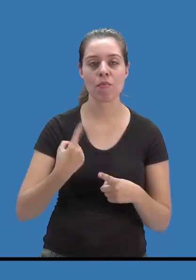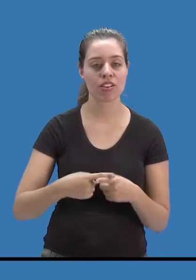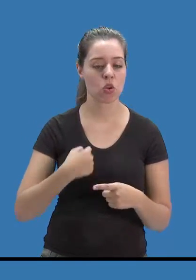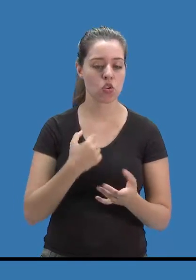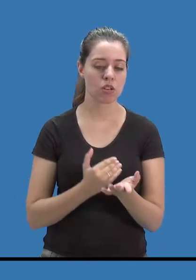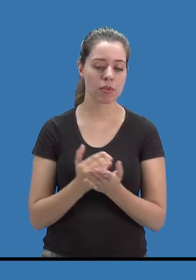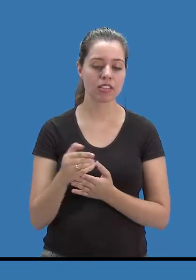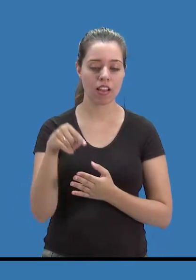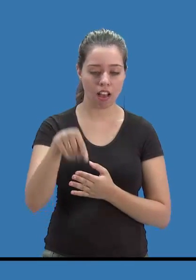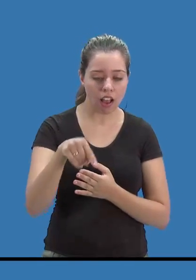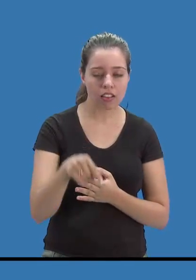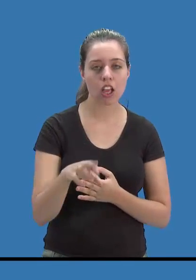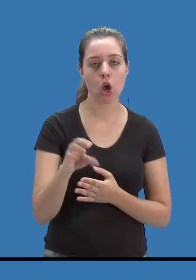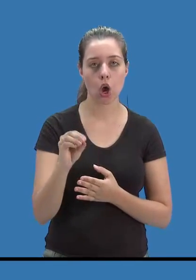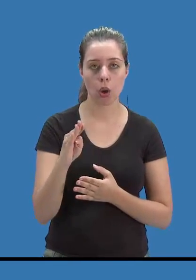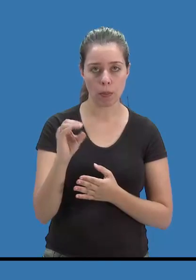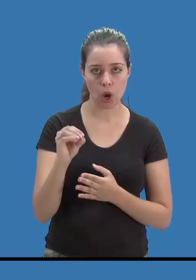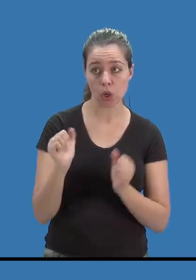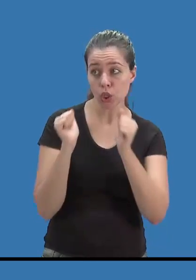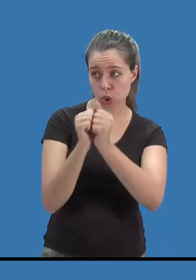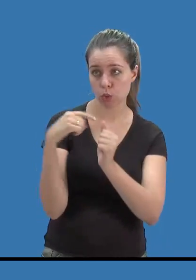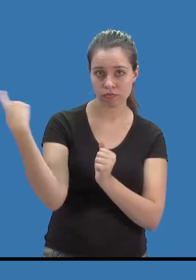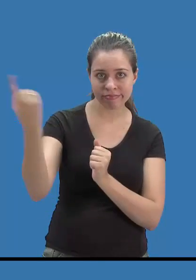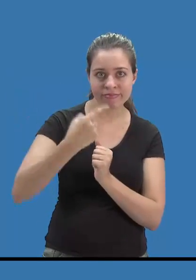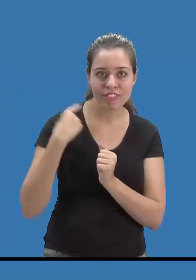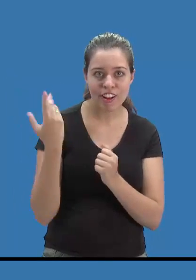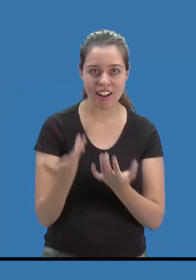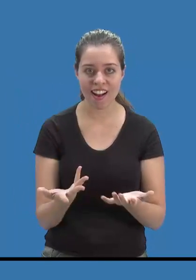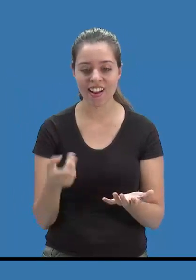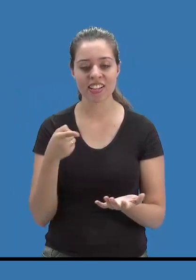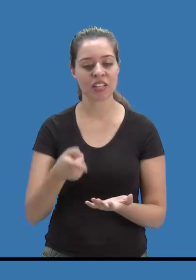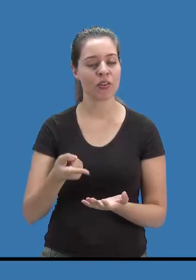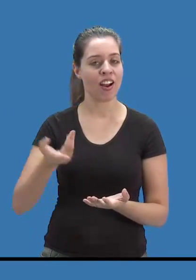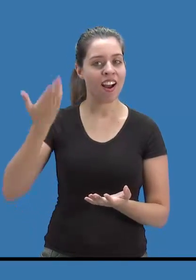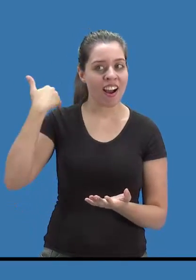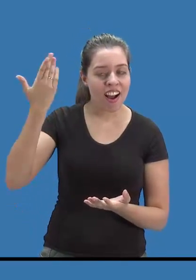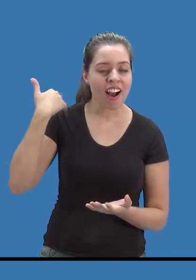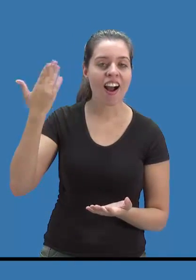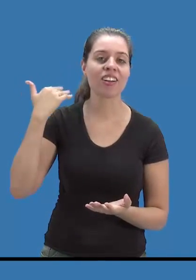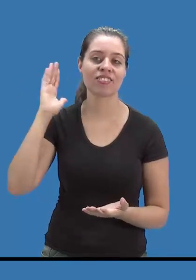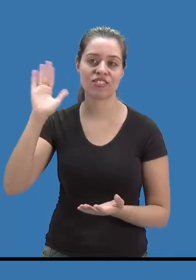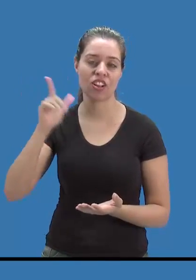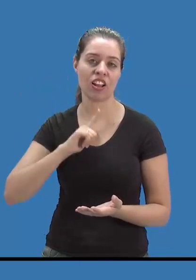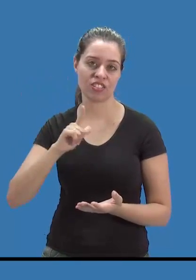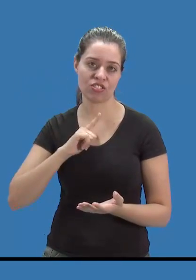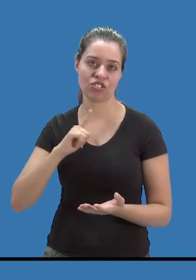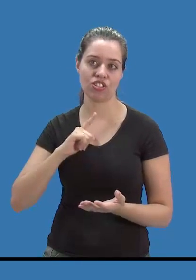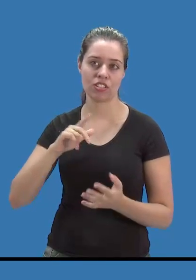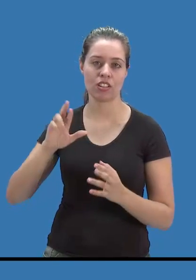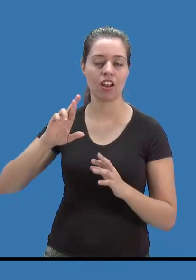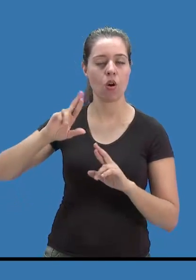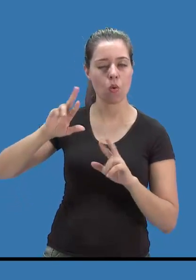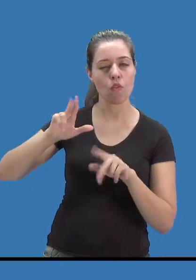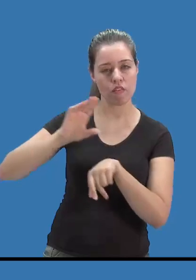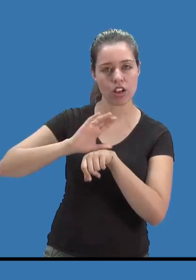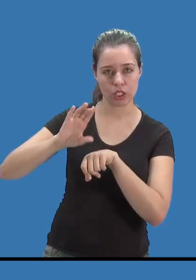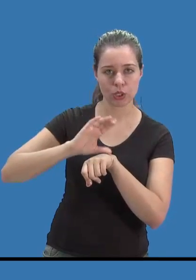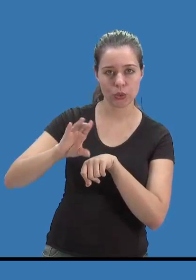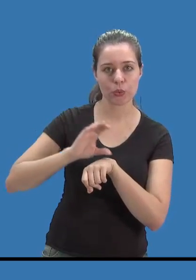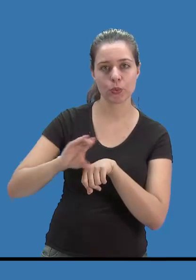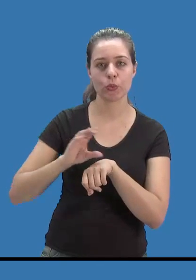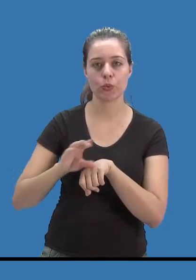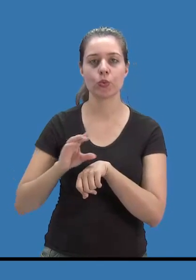comecei a fazer esse robô aqui, junto com os meus amigos aqui. Eu já fazia um outro curso de robótica no